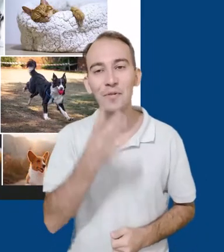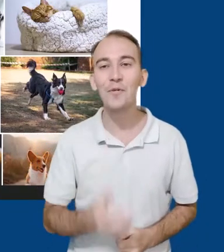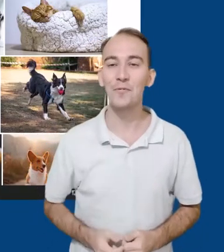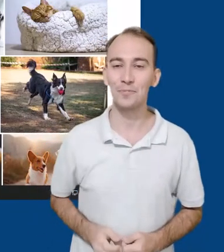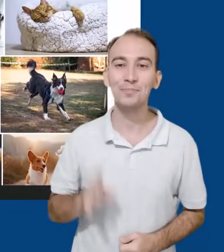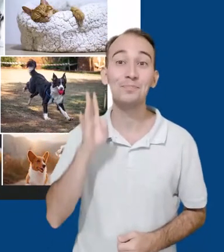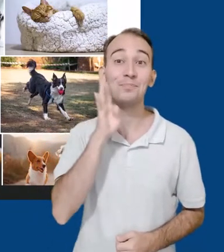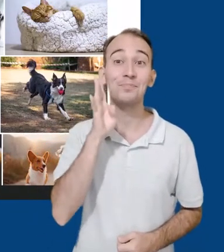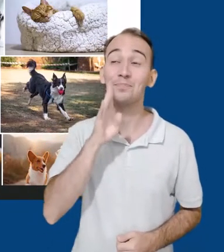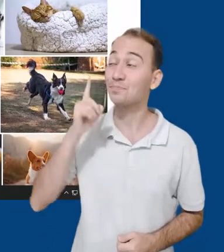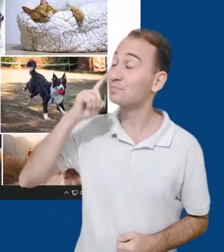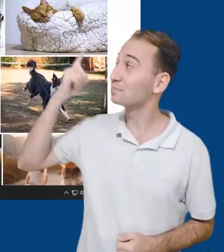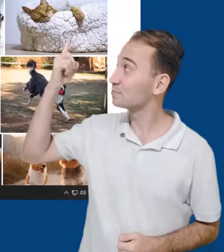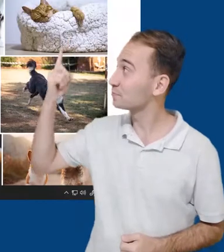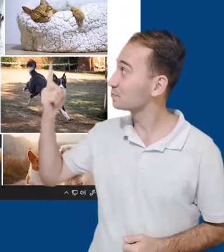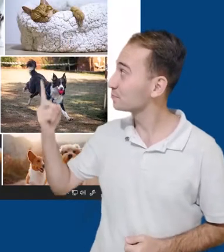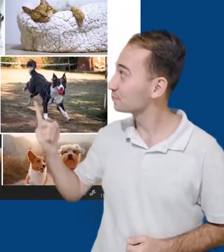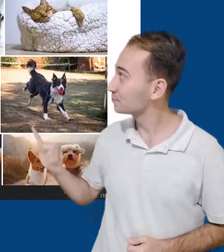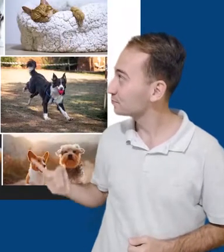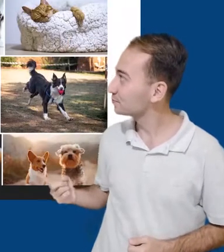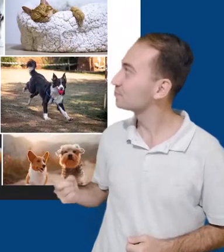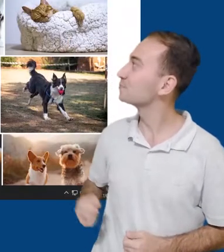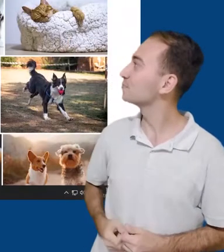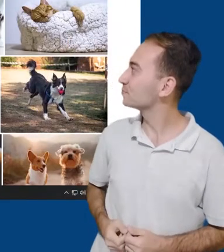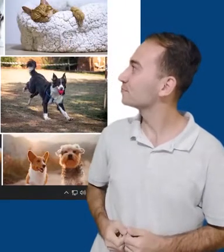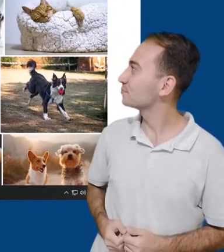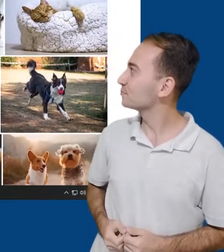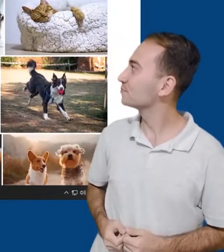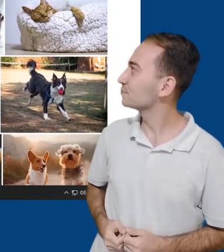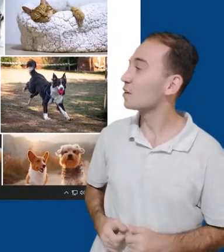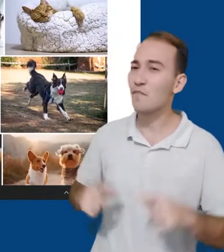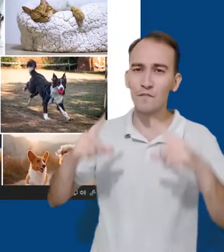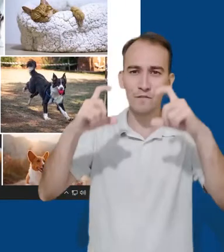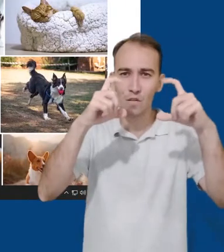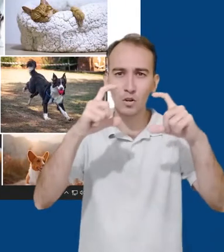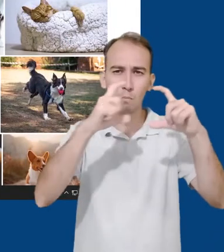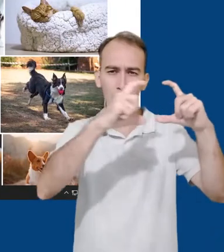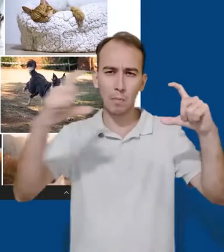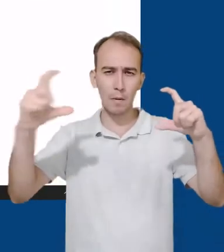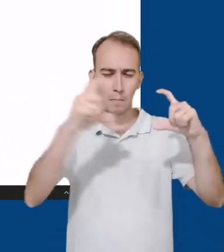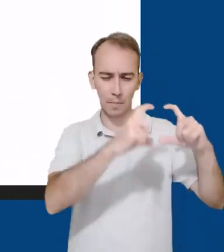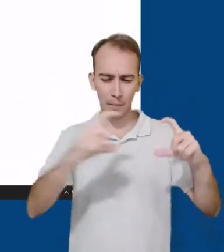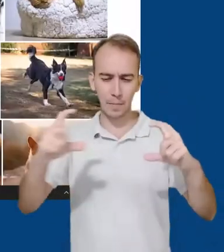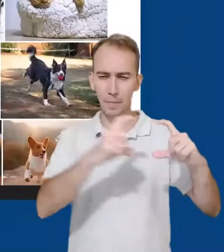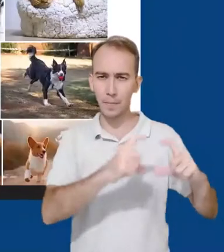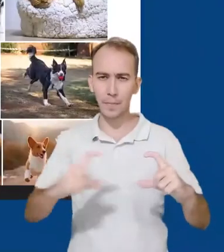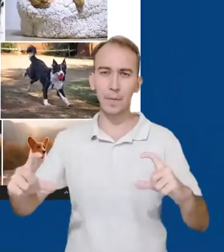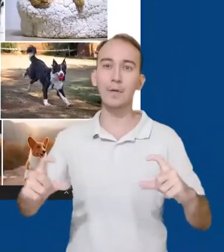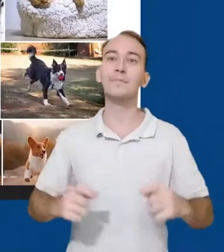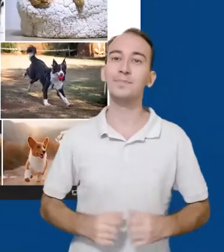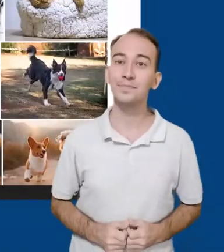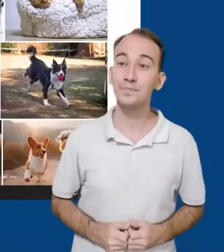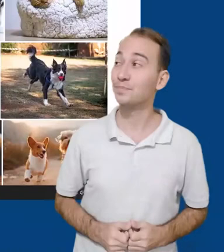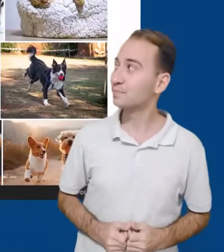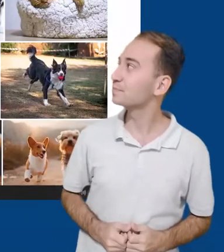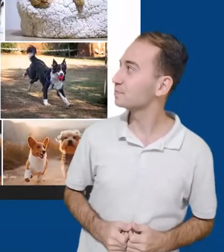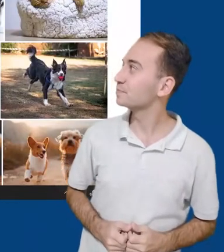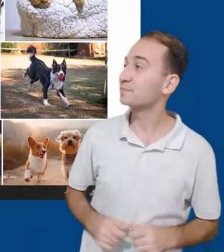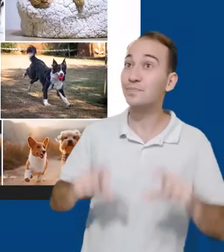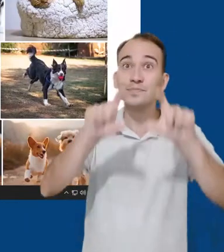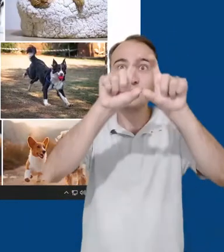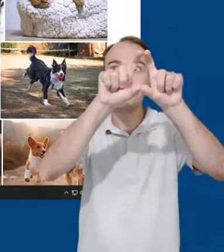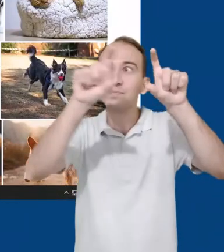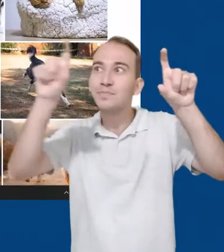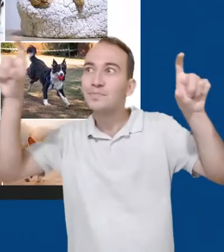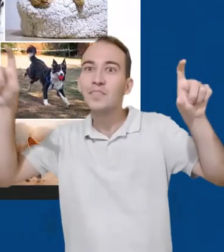armazenamento é ilimitado para as fotos em alta qualidade, ao invés do tamanho original. No menu superior do Google